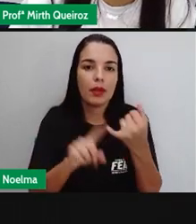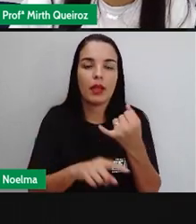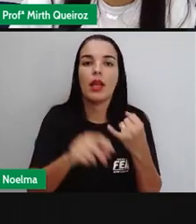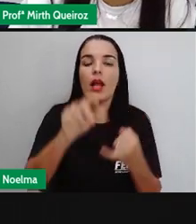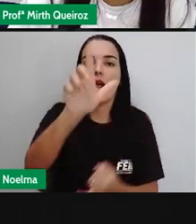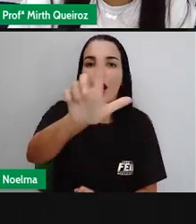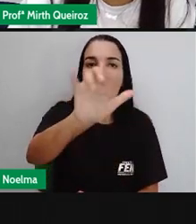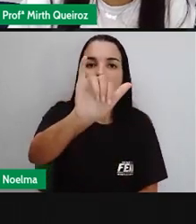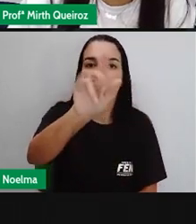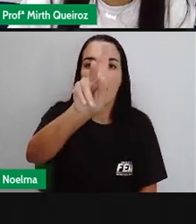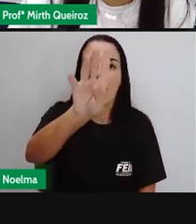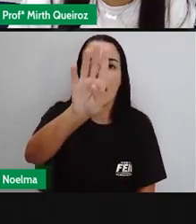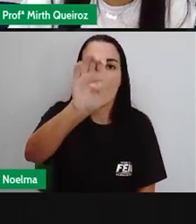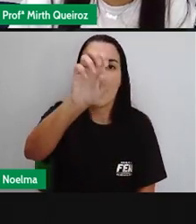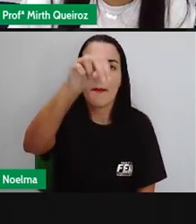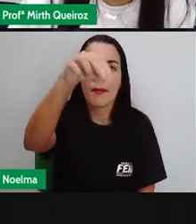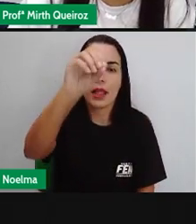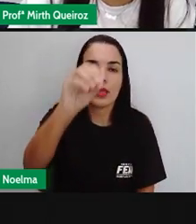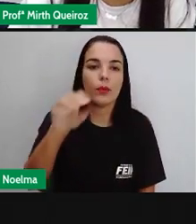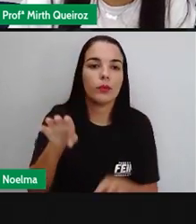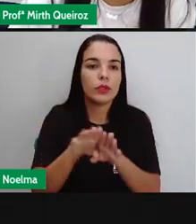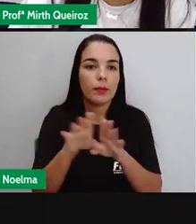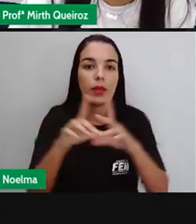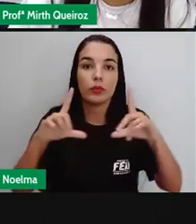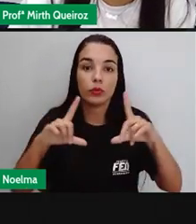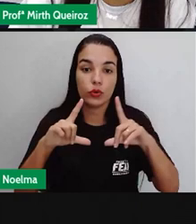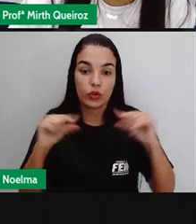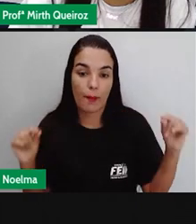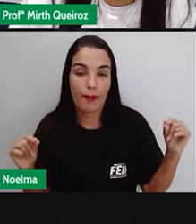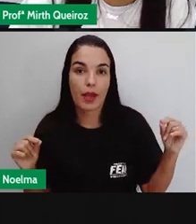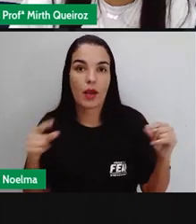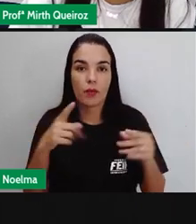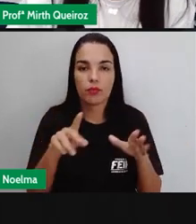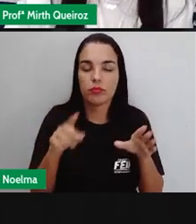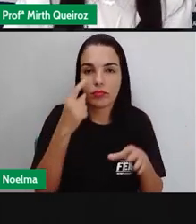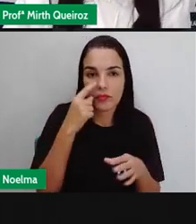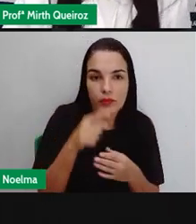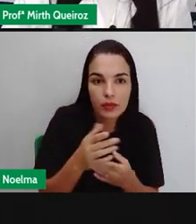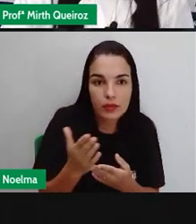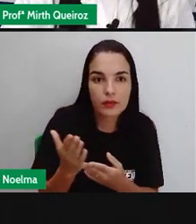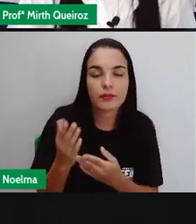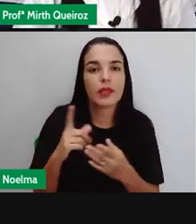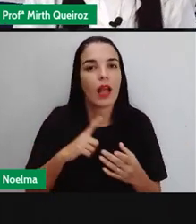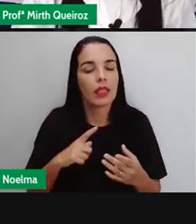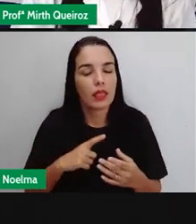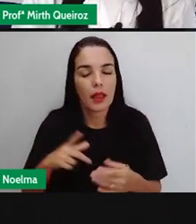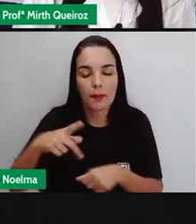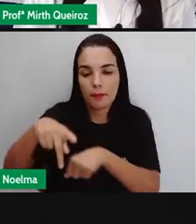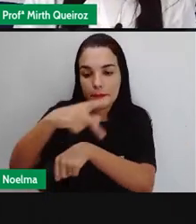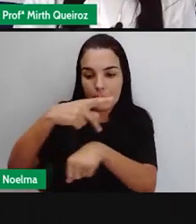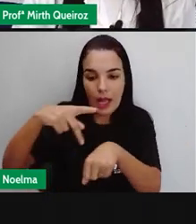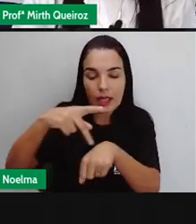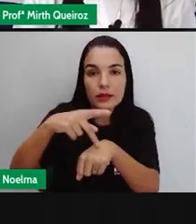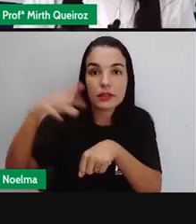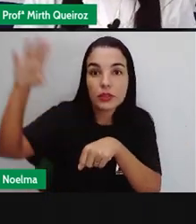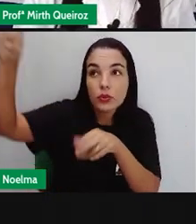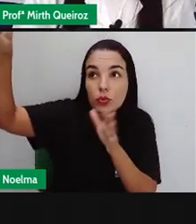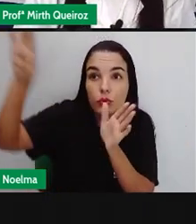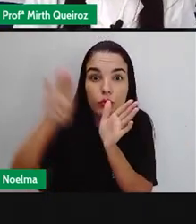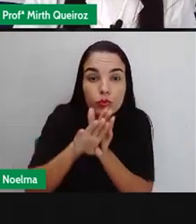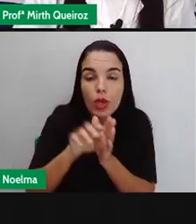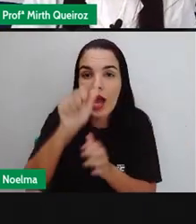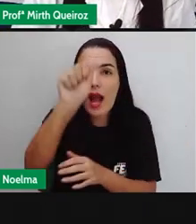para o Brasil. O Japão aqui também, do outro lado aqui de verdinho claro. São países da Ásia, do continente